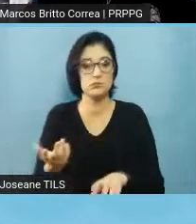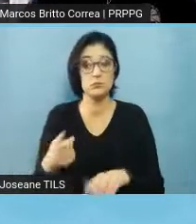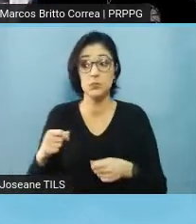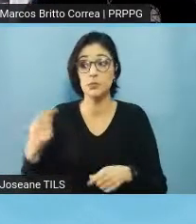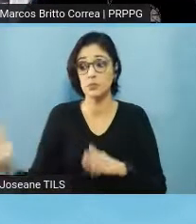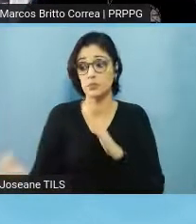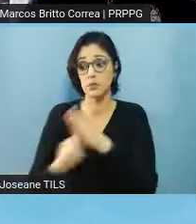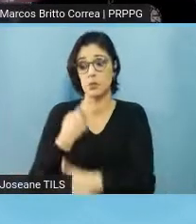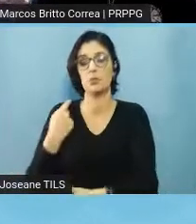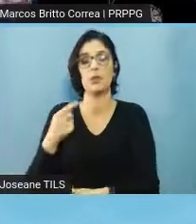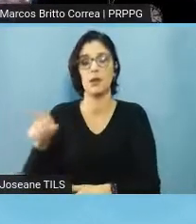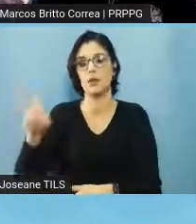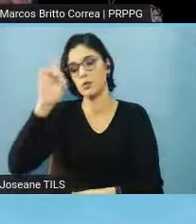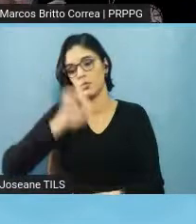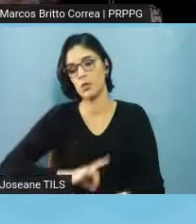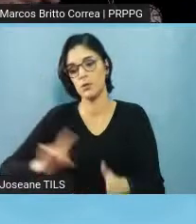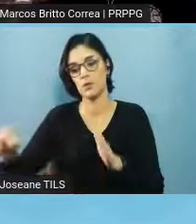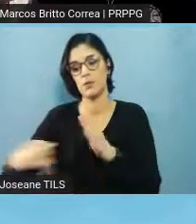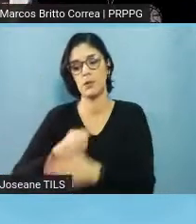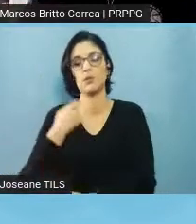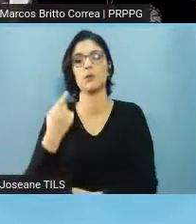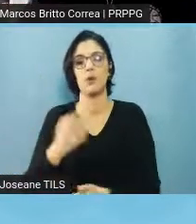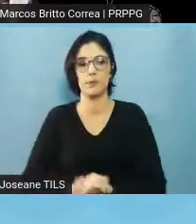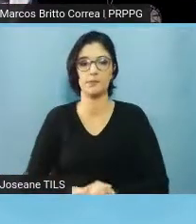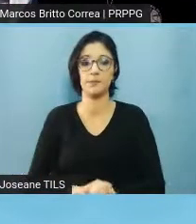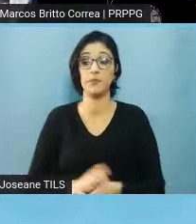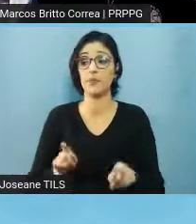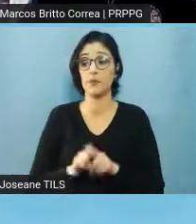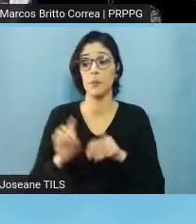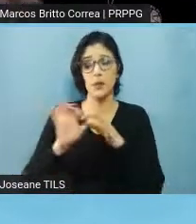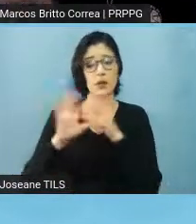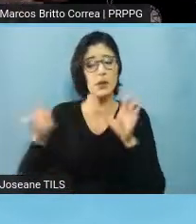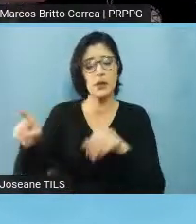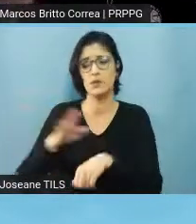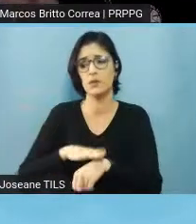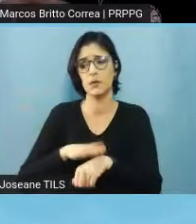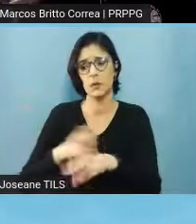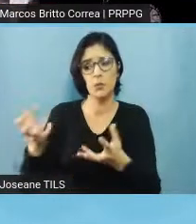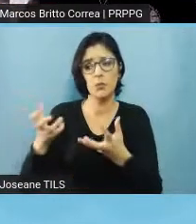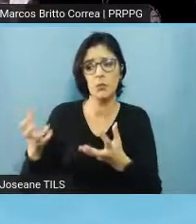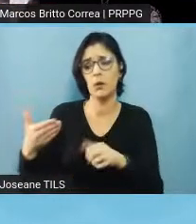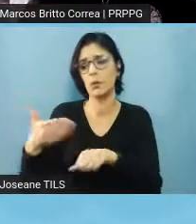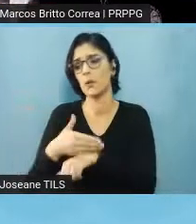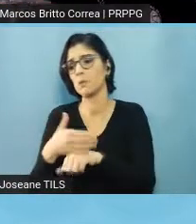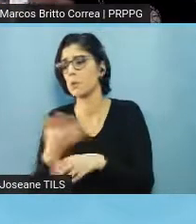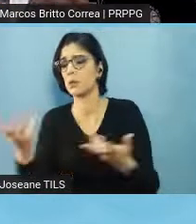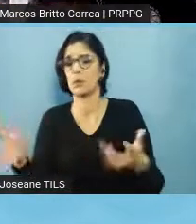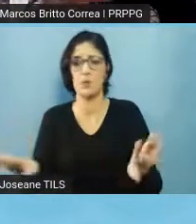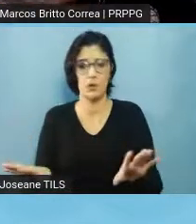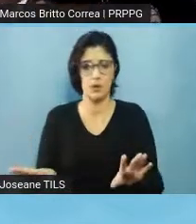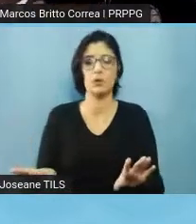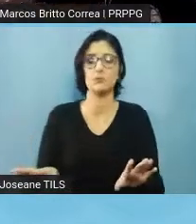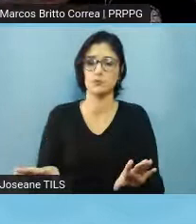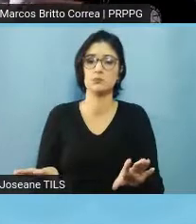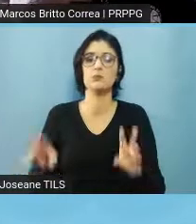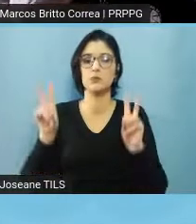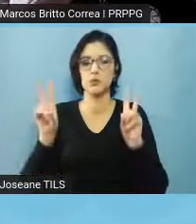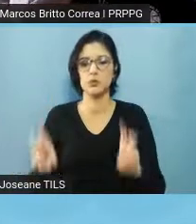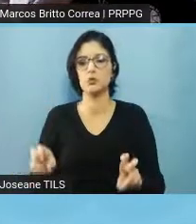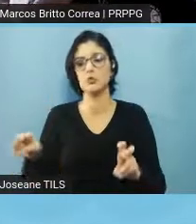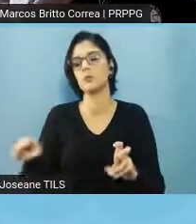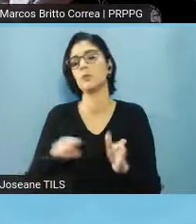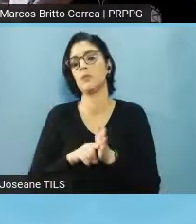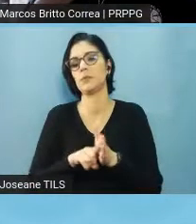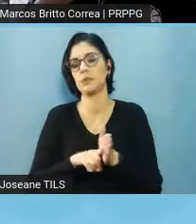as dúvidas dele sobre a pesquisa, né, dar o tempo necessário para que ele tome a decisão, né, de participar ou não no protocolo, né, de uma